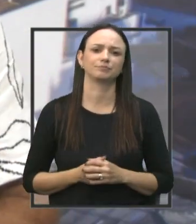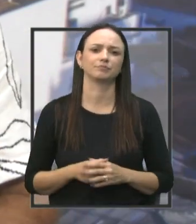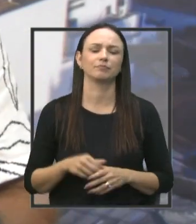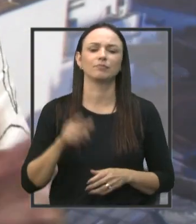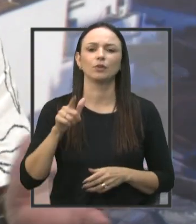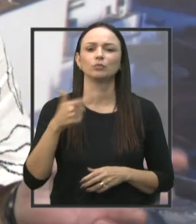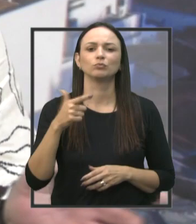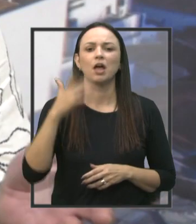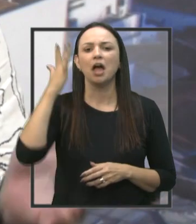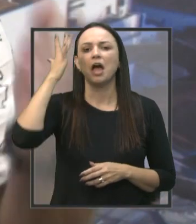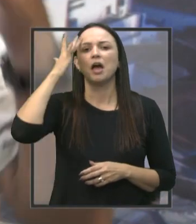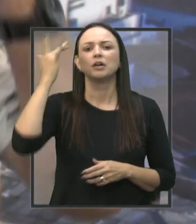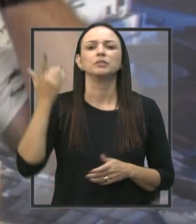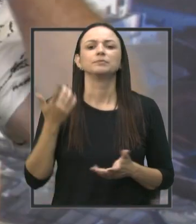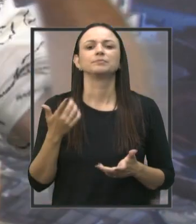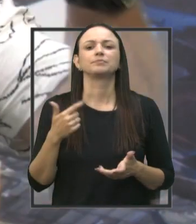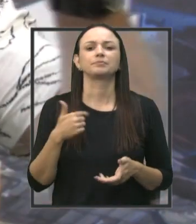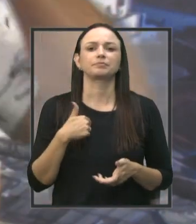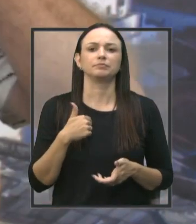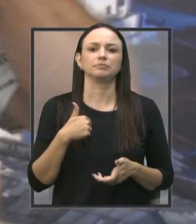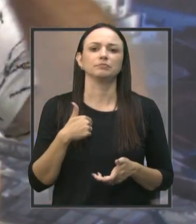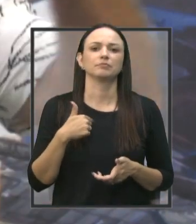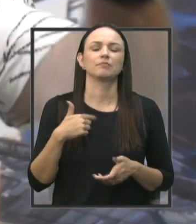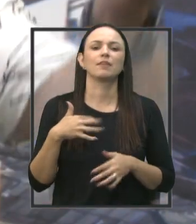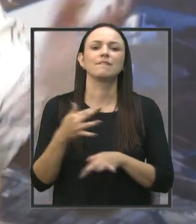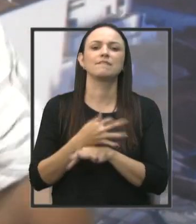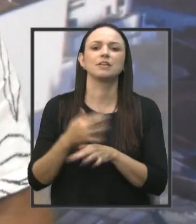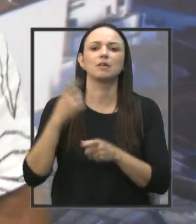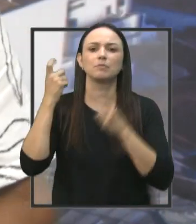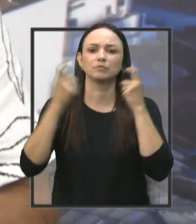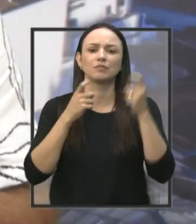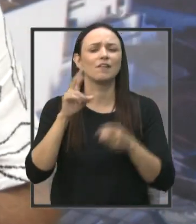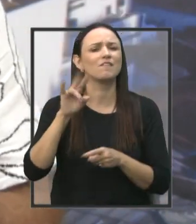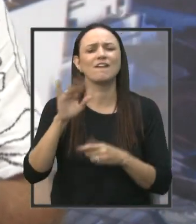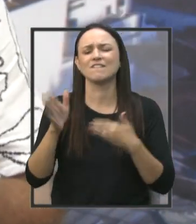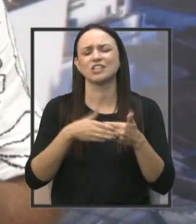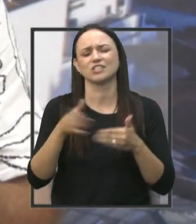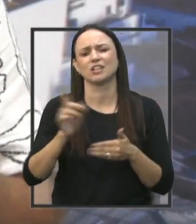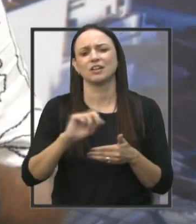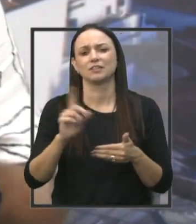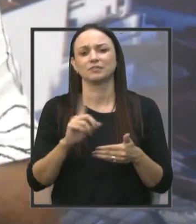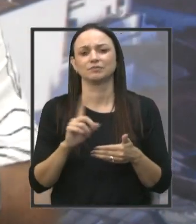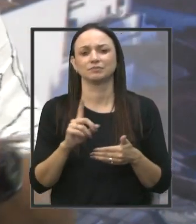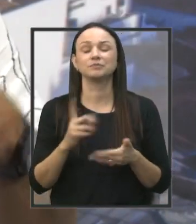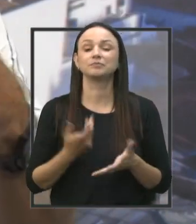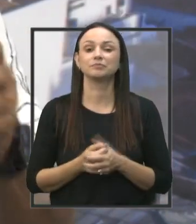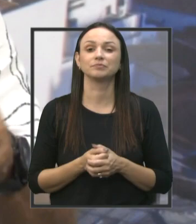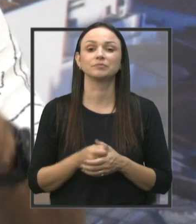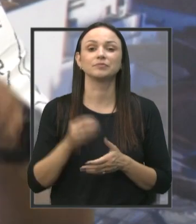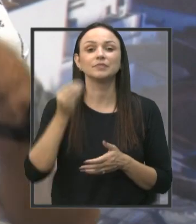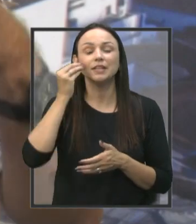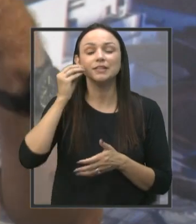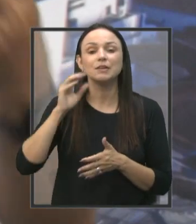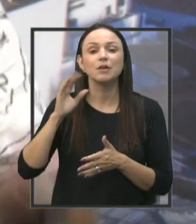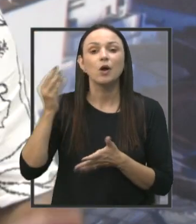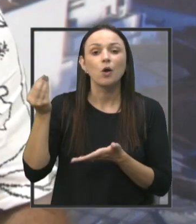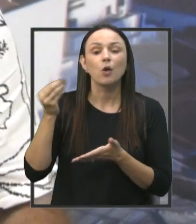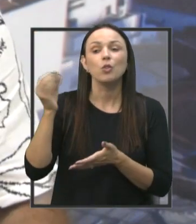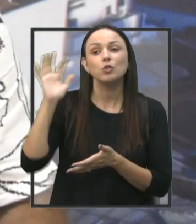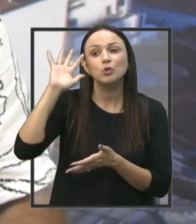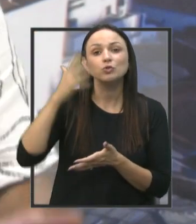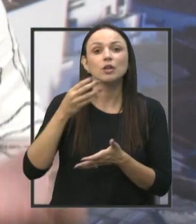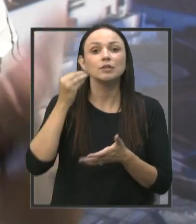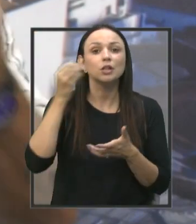não tem essa, amanhã eu não tenho, vou passar agora as férias, preocupado, vai fechar. Não vai fechar, nem se eu indo buscar soluções para pôr novas